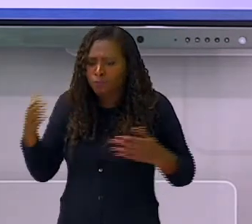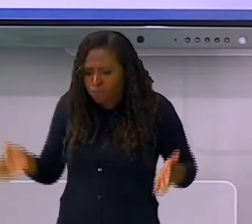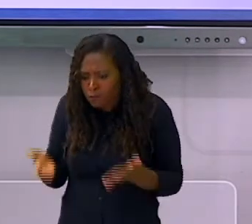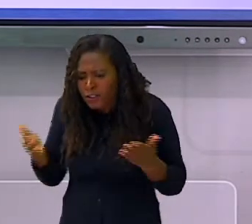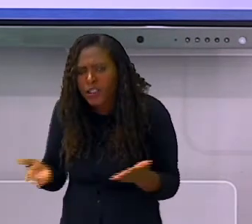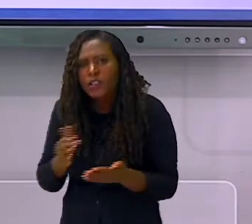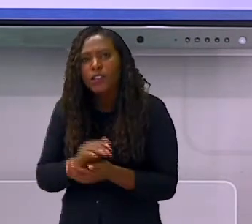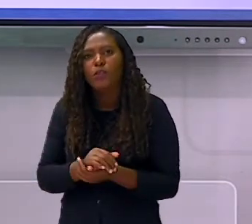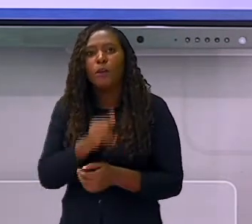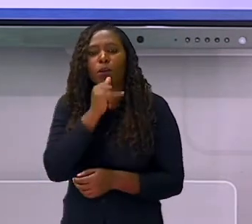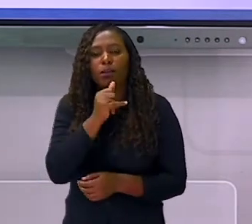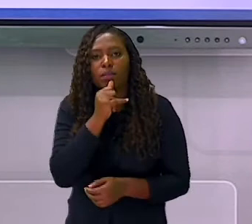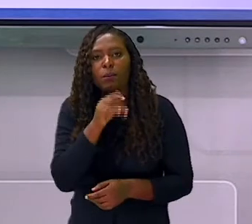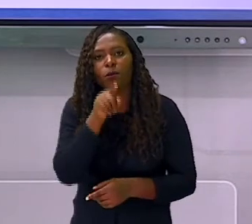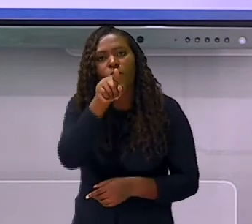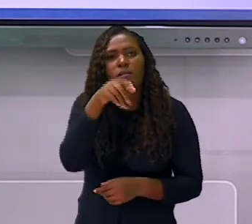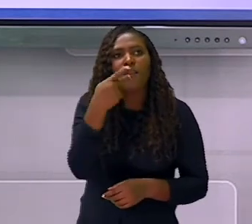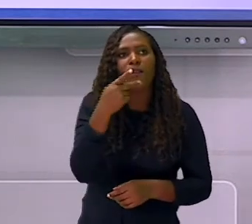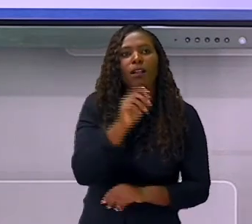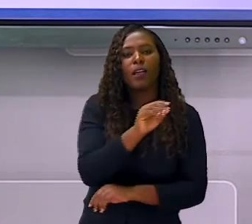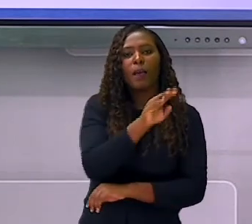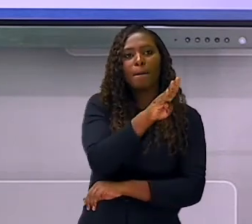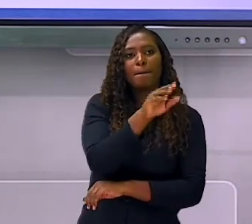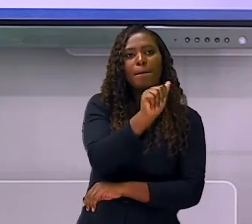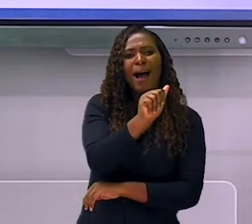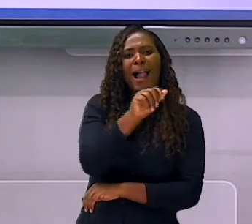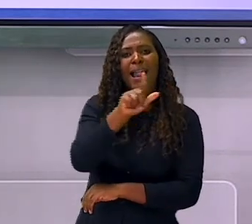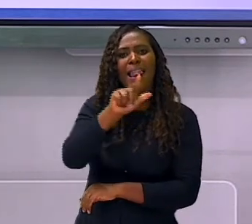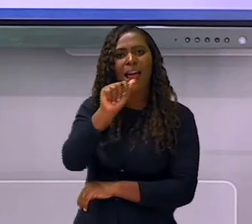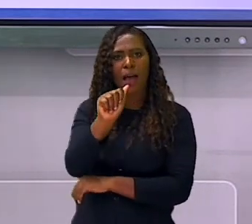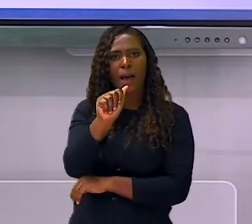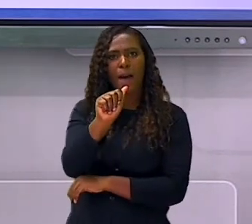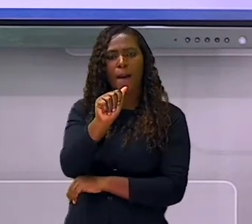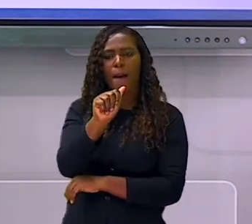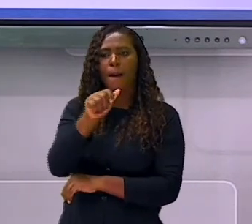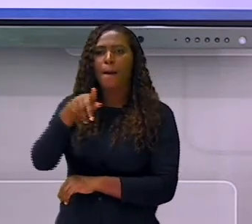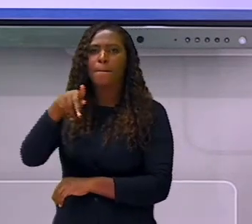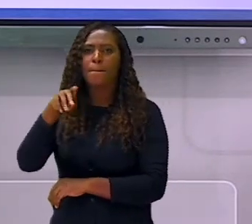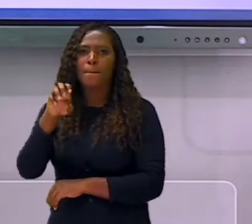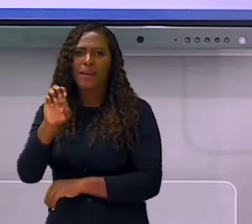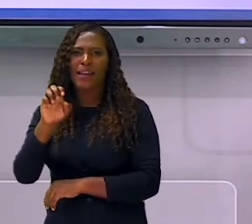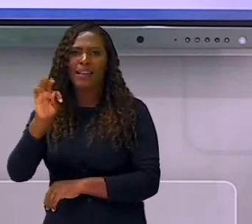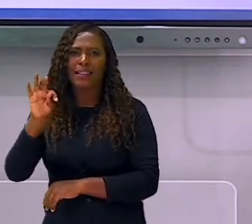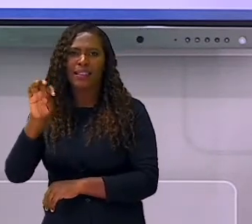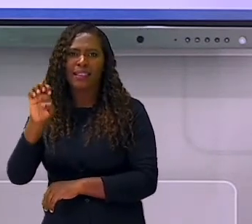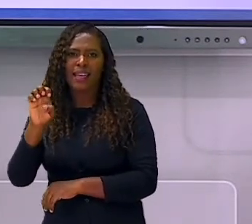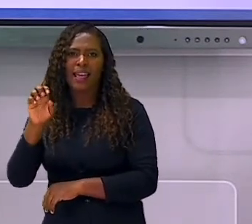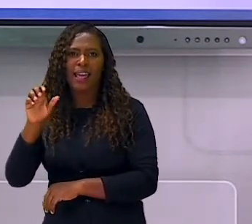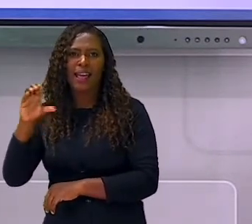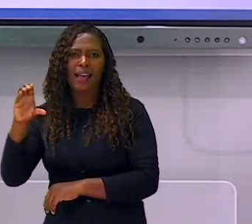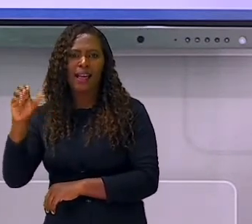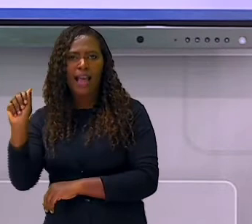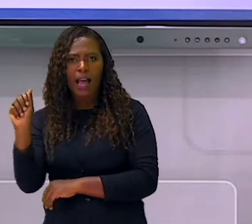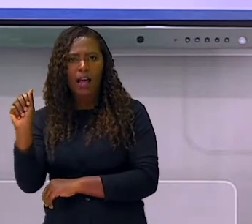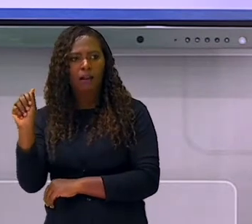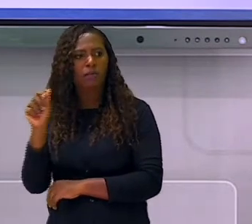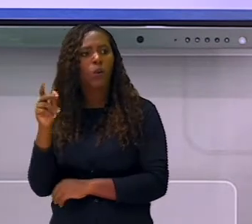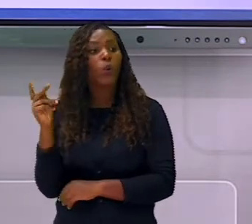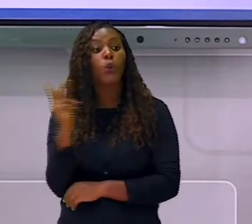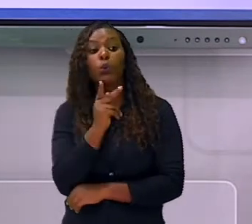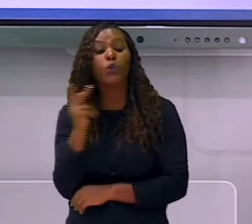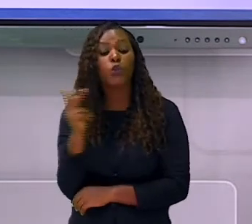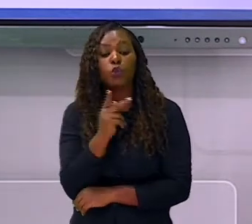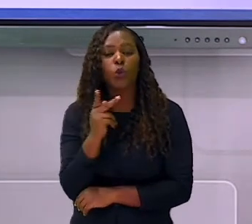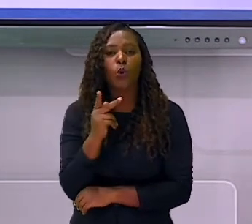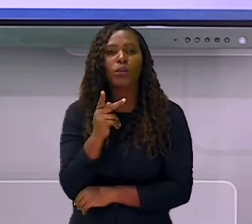peteca. E pergunta para ele qual tem o maior número de sílabas. E ele já aprendeu com a outra atividade a separar as sílabas das palavras.